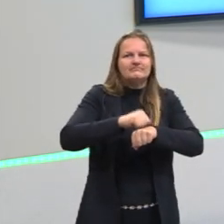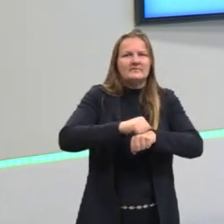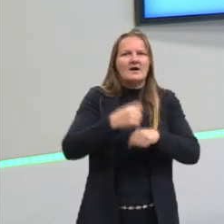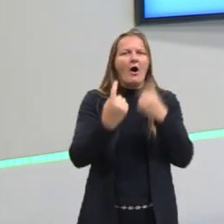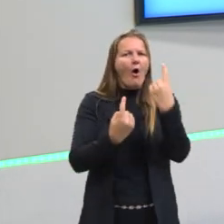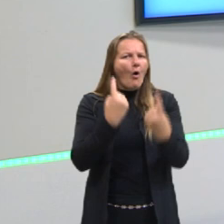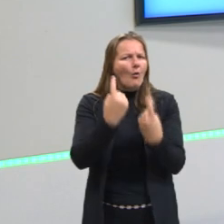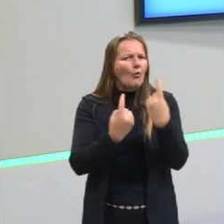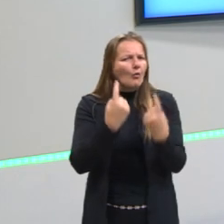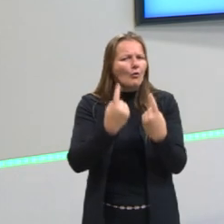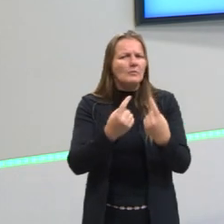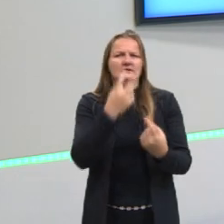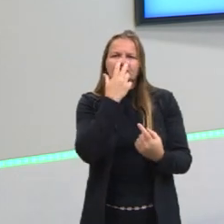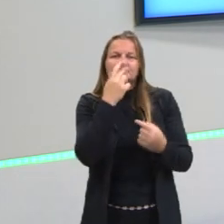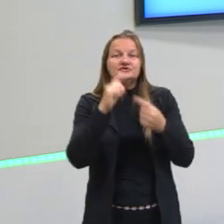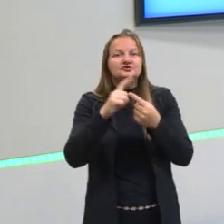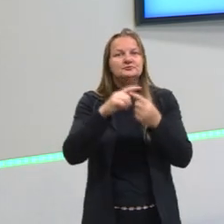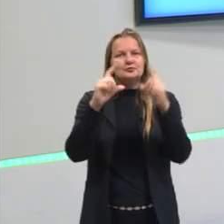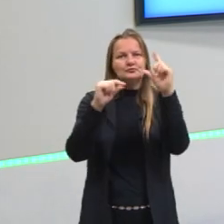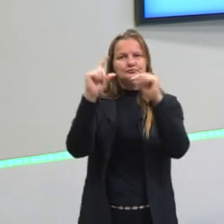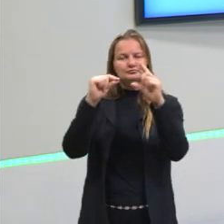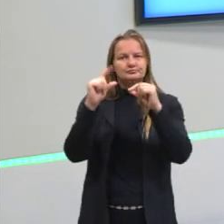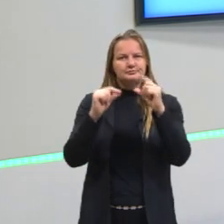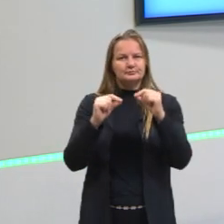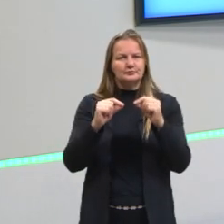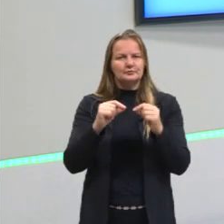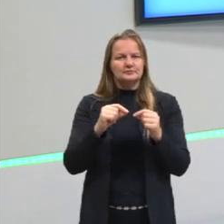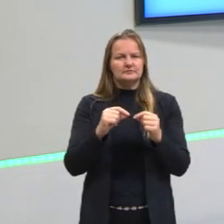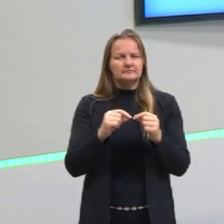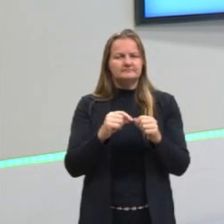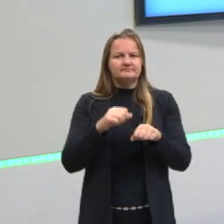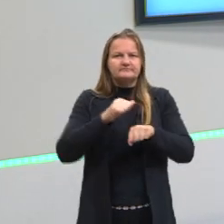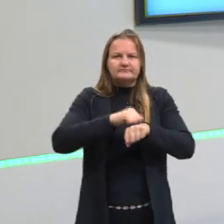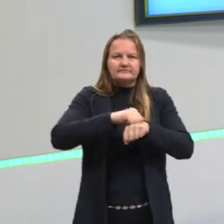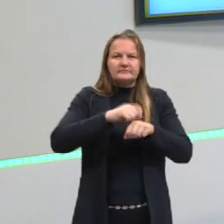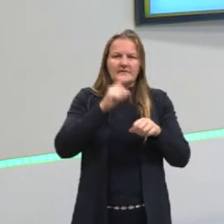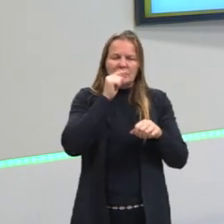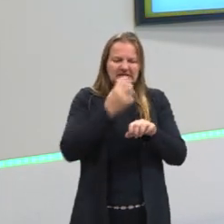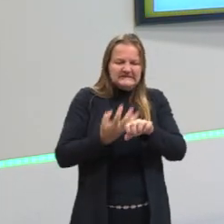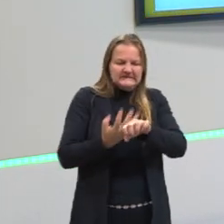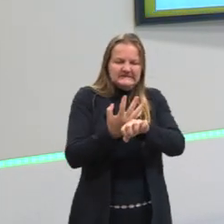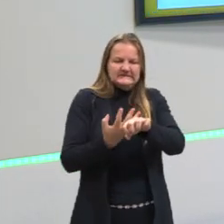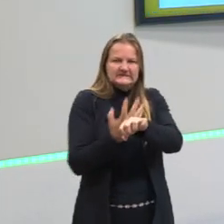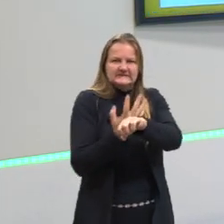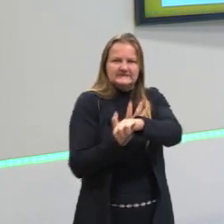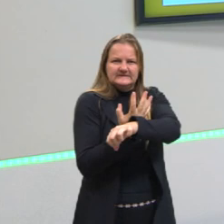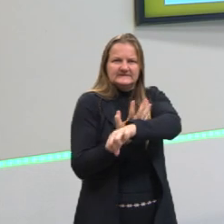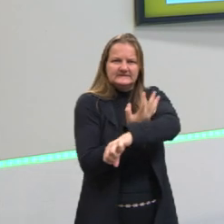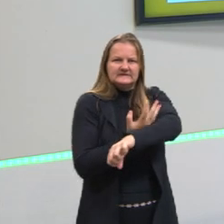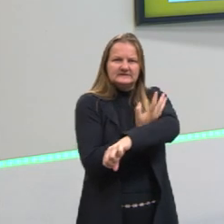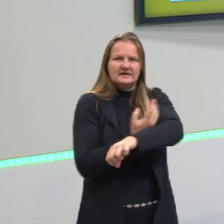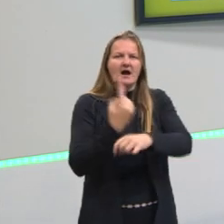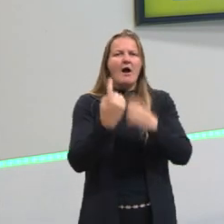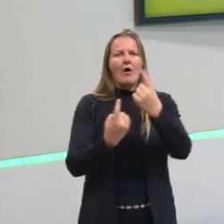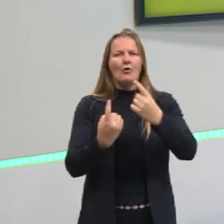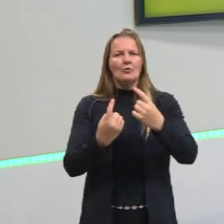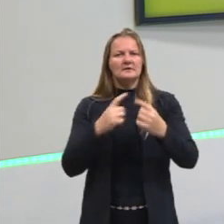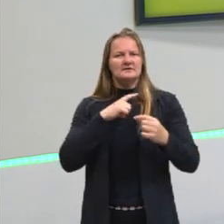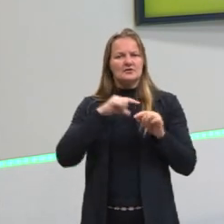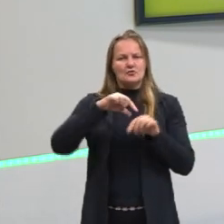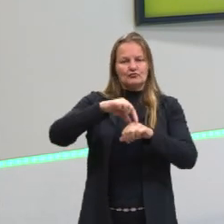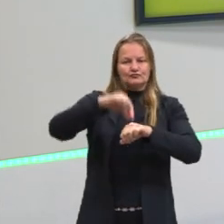espécies, então, vão possuir espinhos, recobrindo o seu corpo, e outras possuem projeções